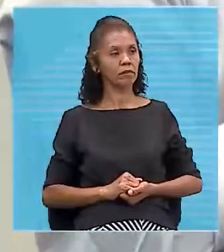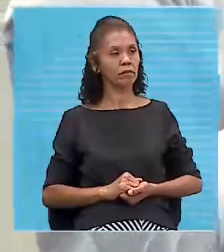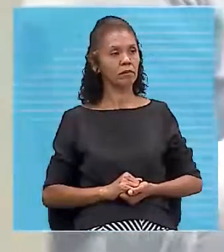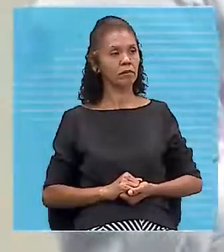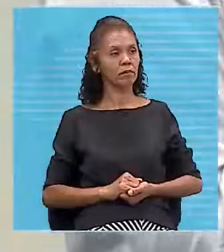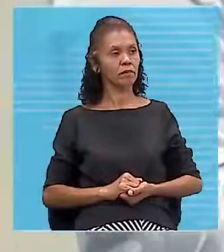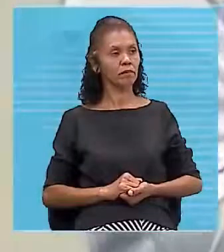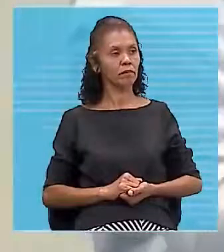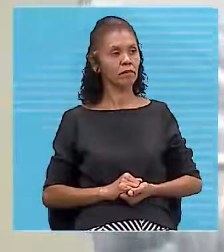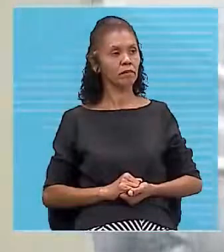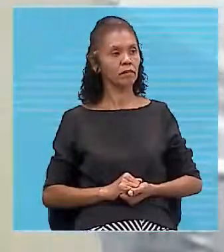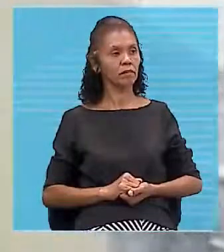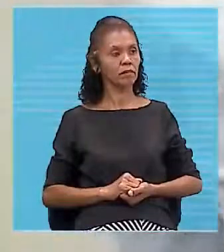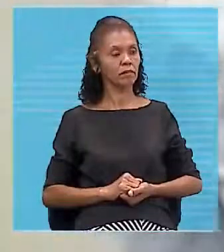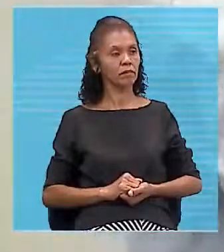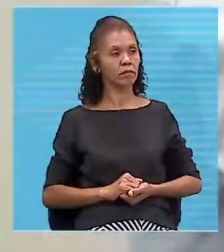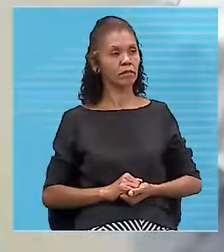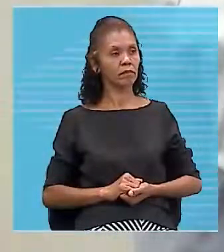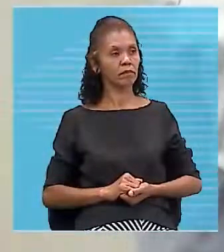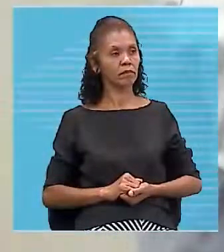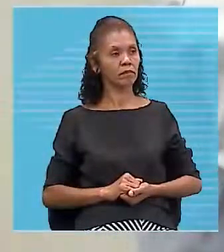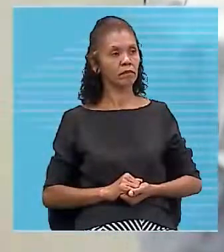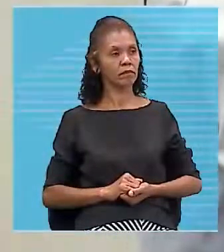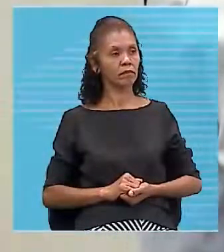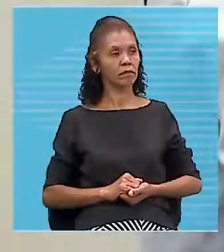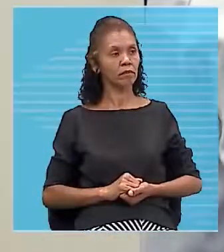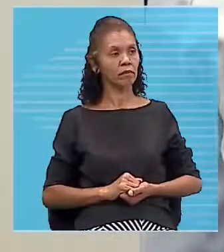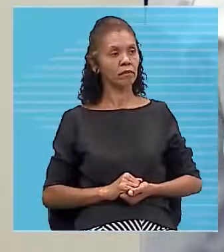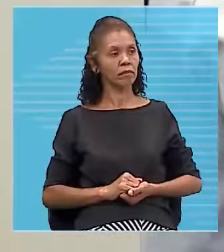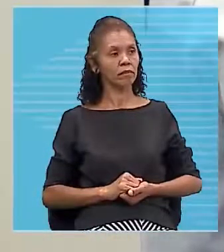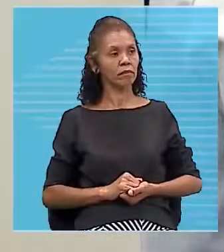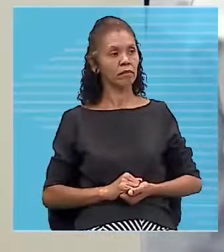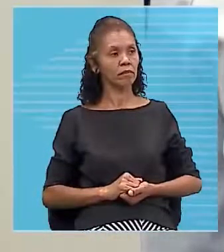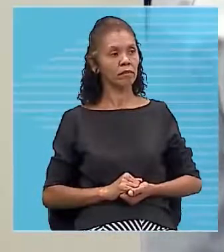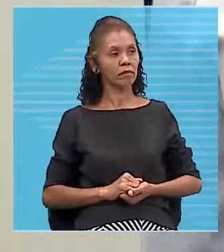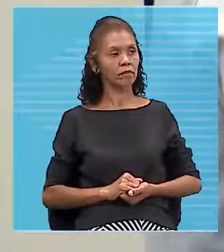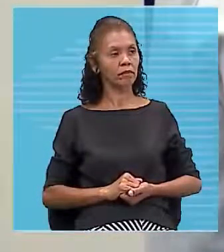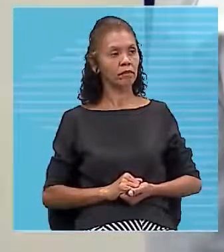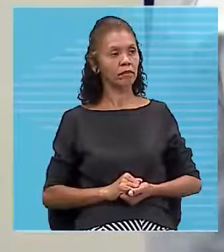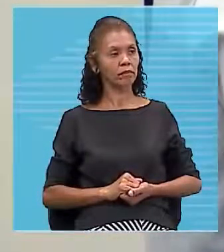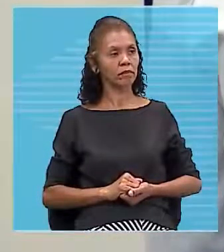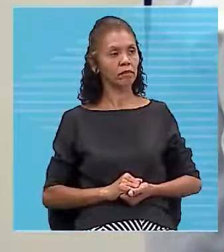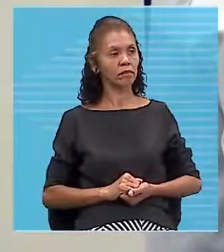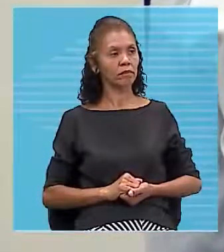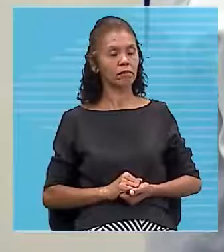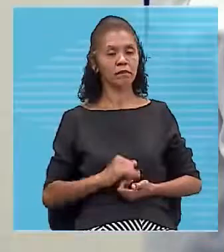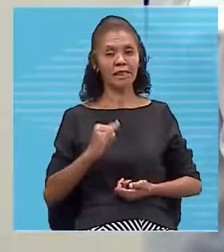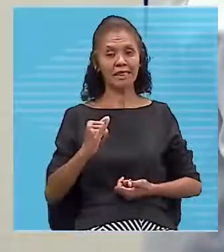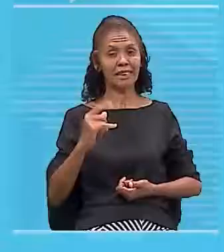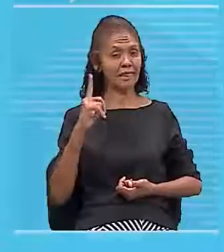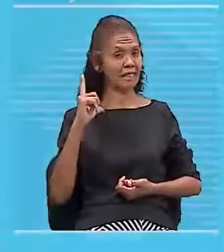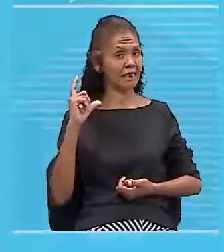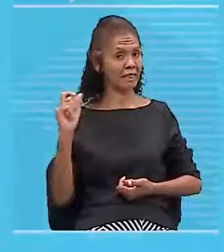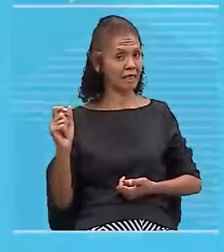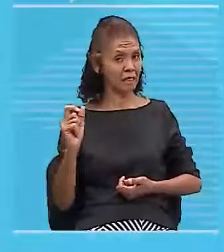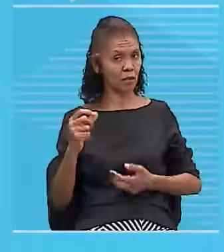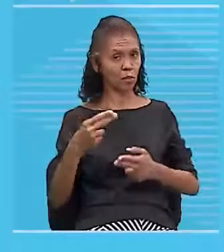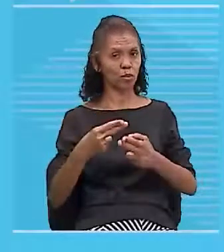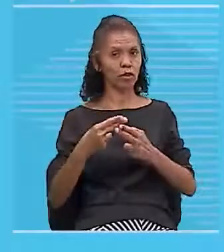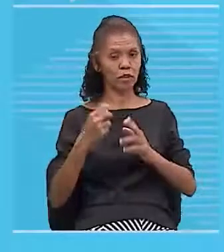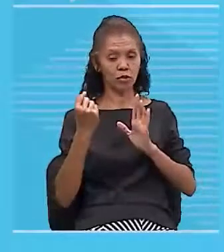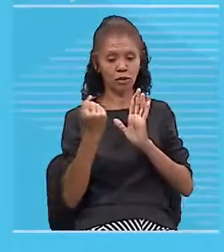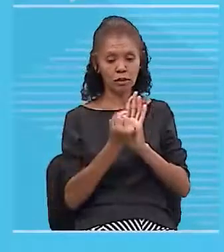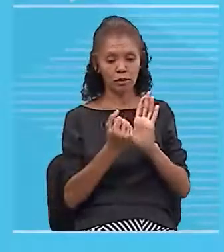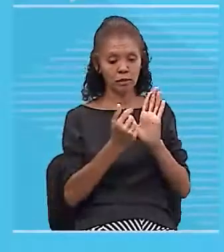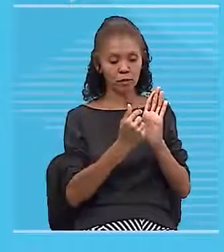o quê? O circulozinho com a bolinha. Lembra que esse